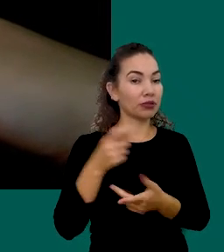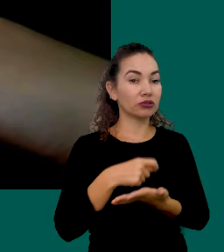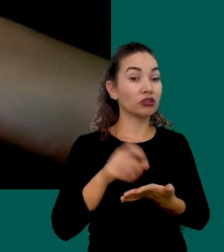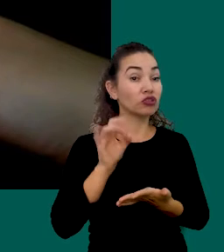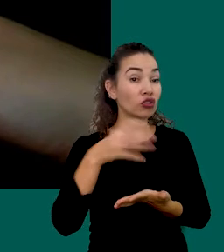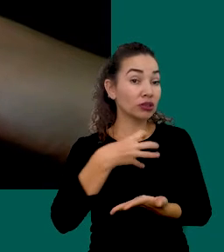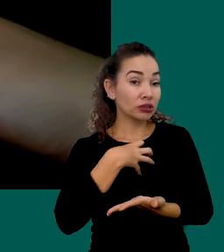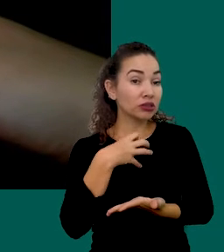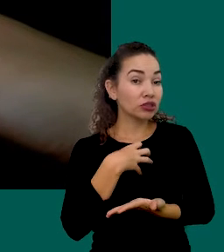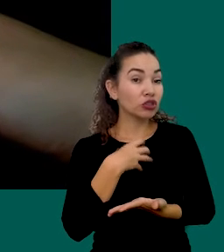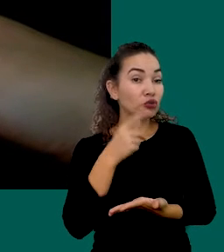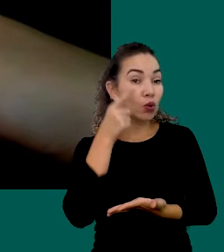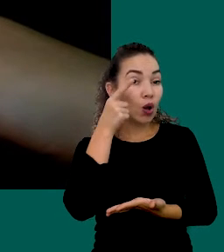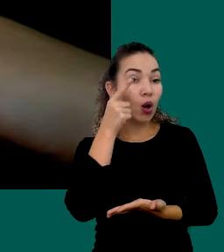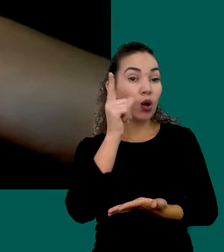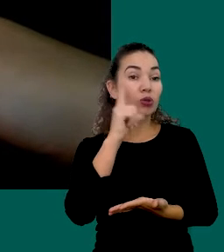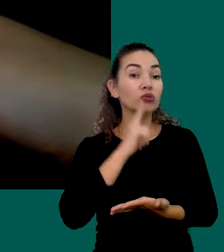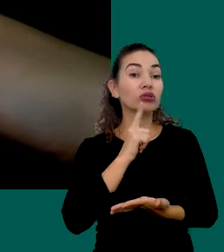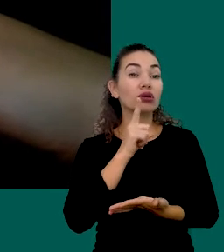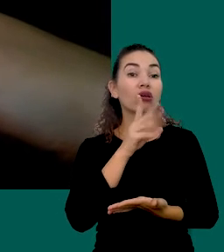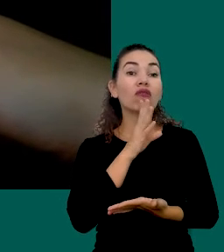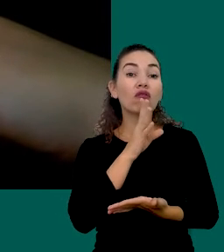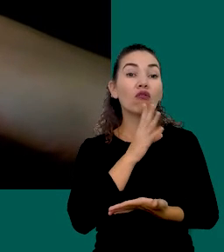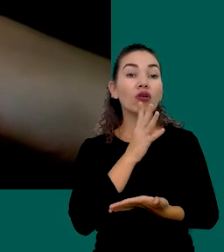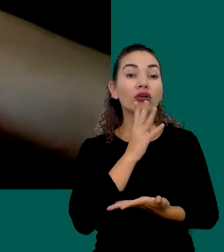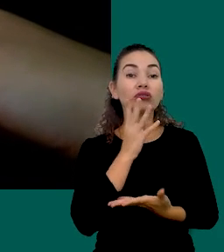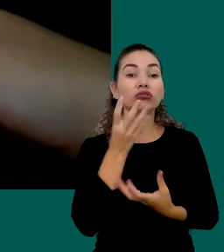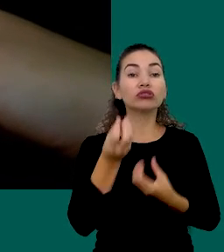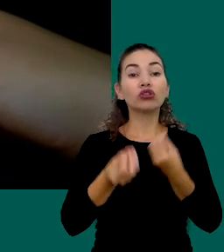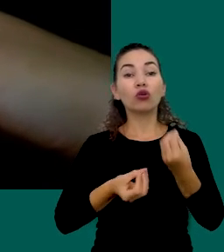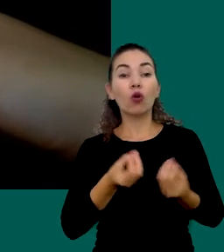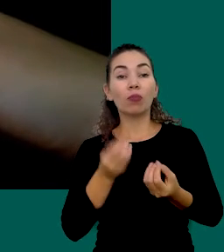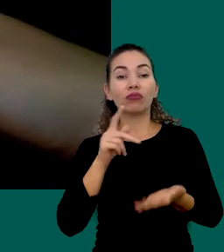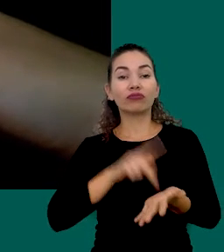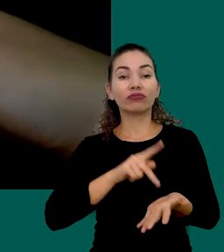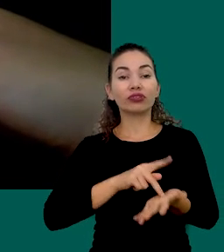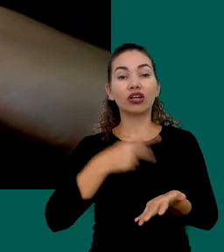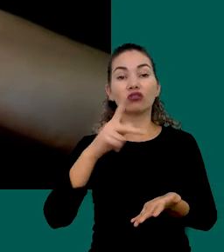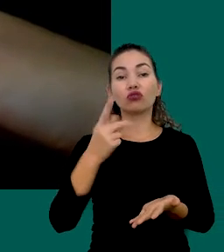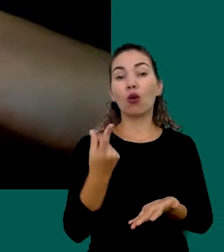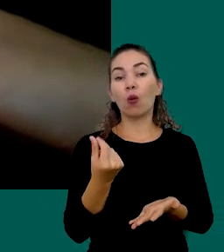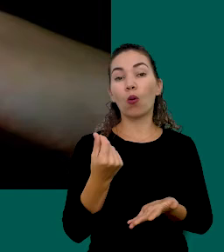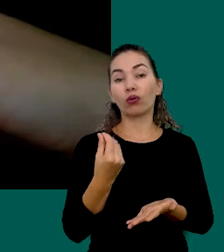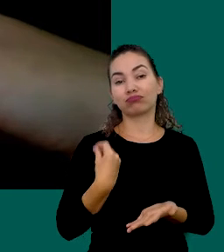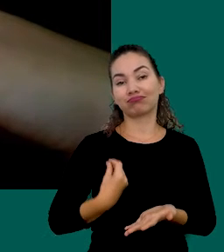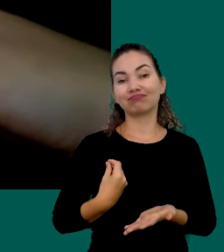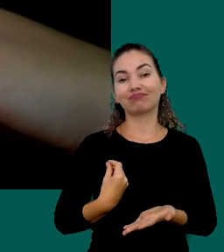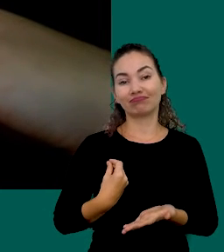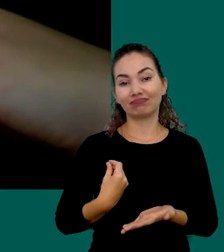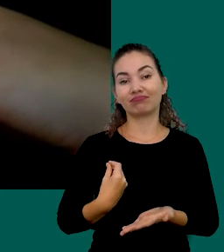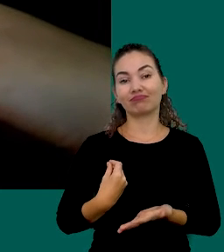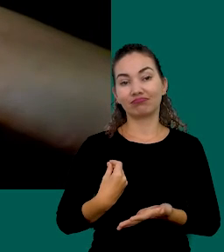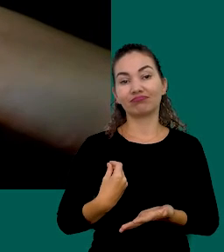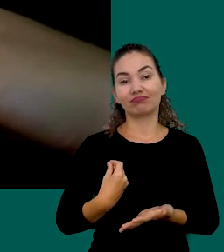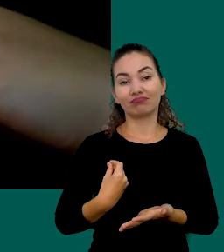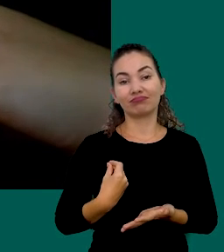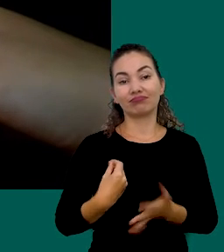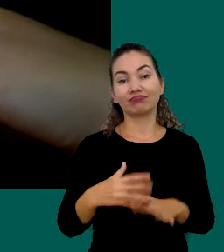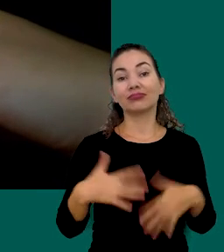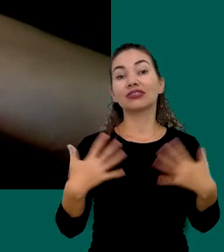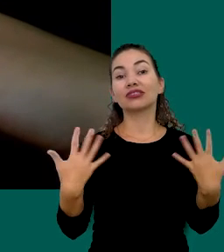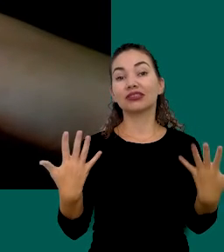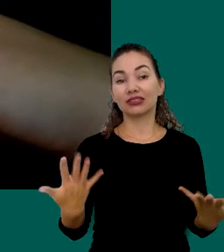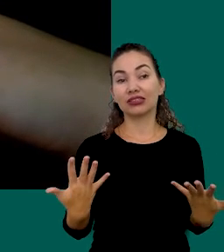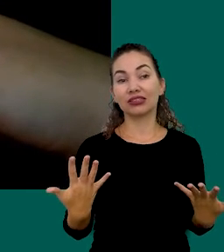Assim Então Você Vai Conseguir Conhecer O Seu Real Custo De Vida Então